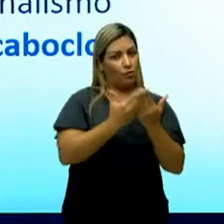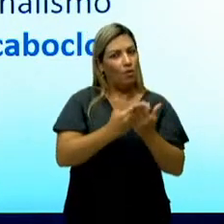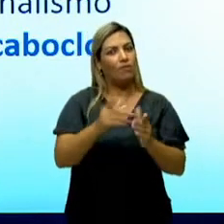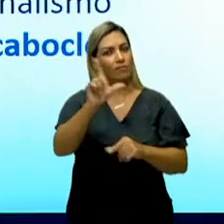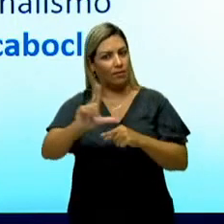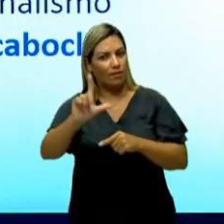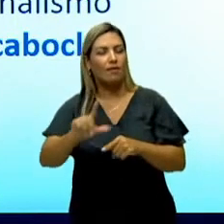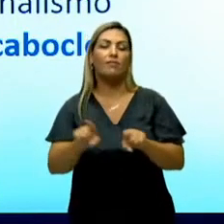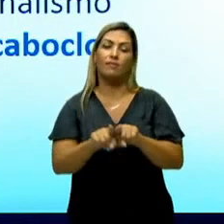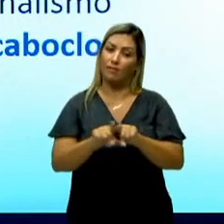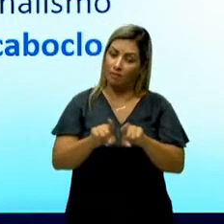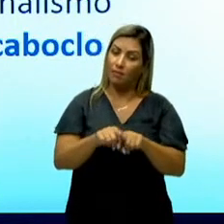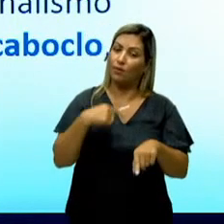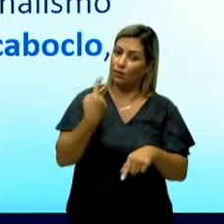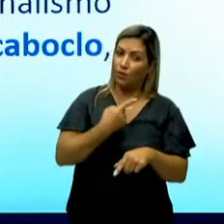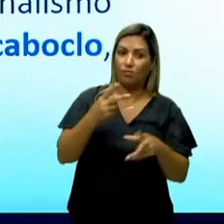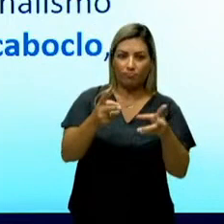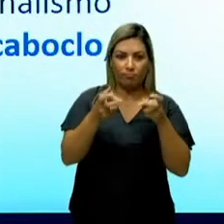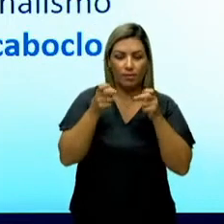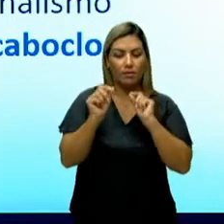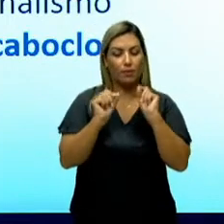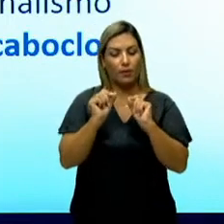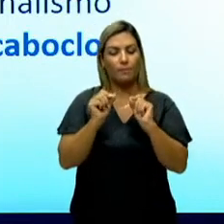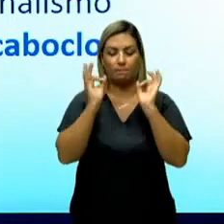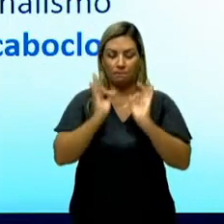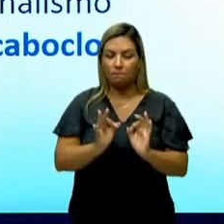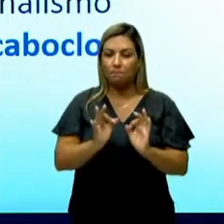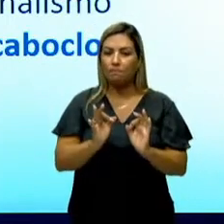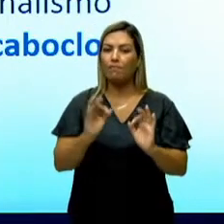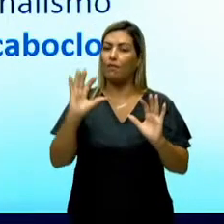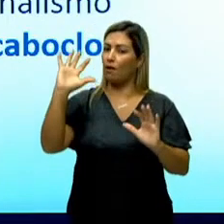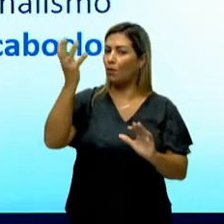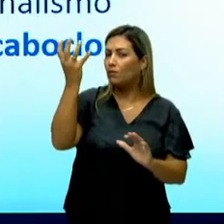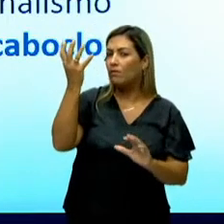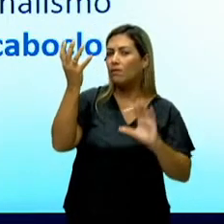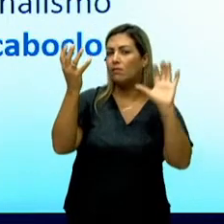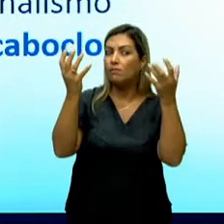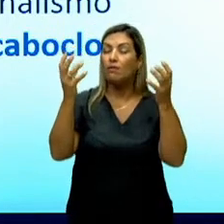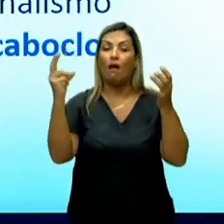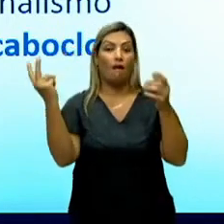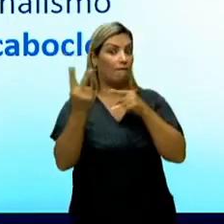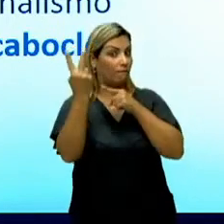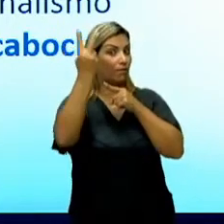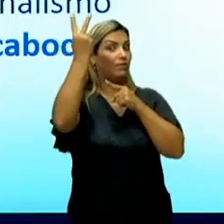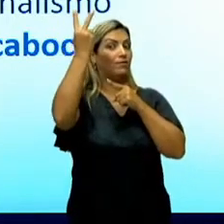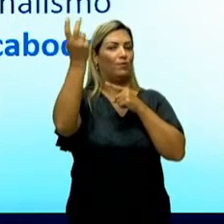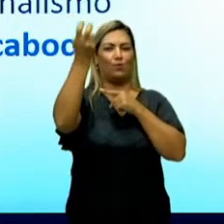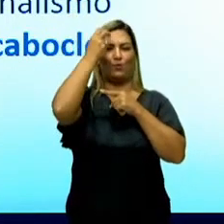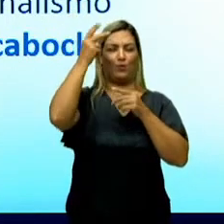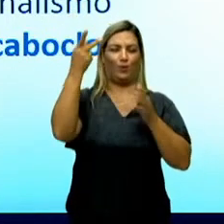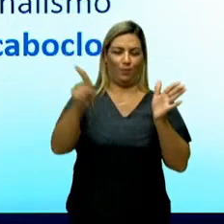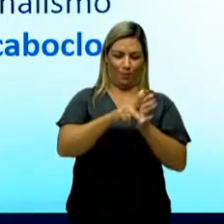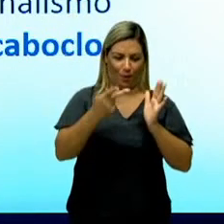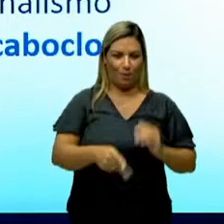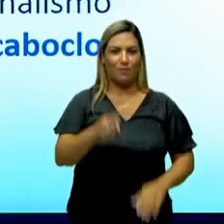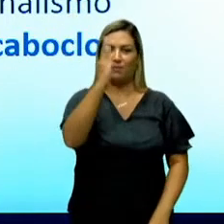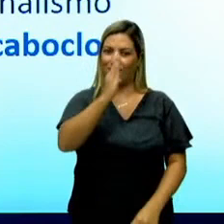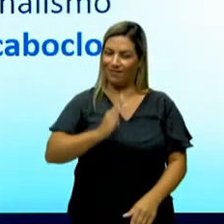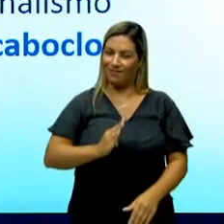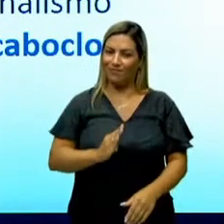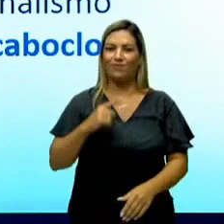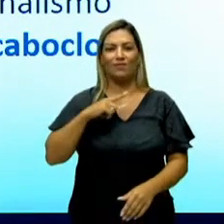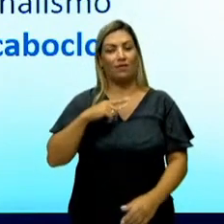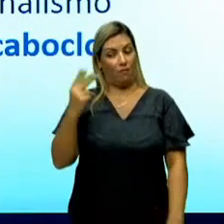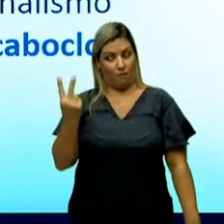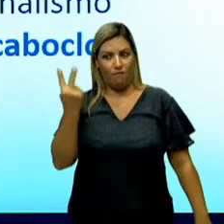literárias. E o que nós vamos ver perfeitamente acontecendo é a valorização da nossa cultura. Vai ser